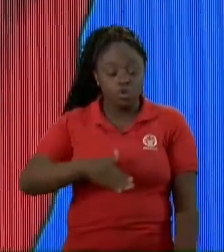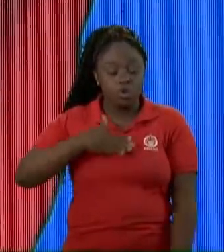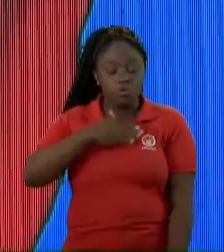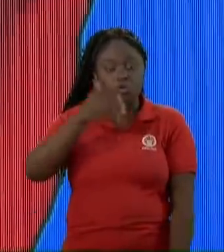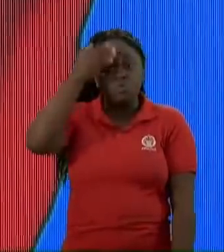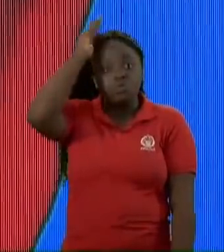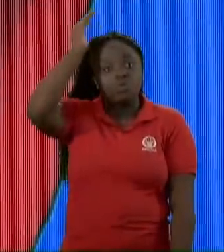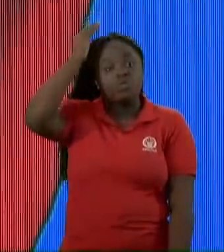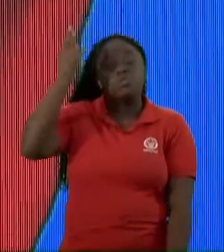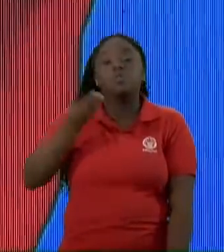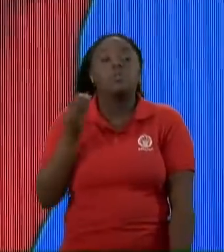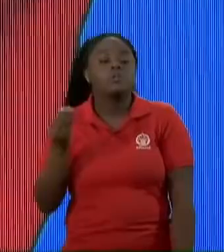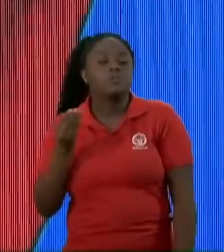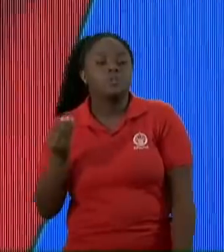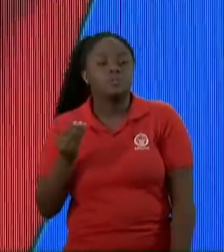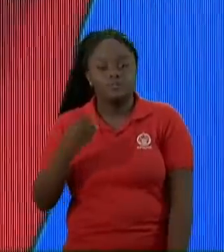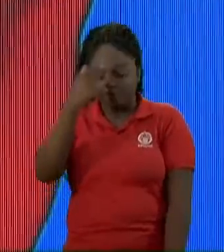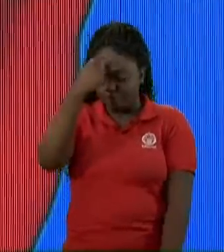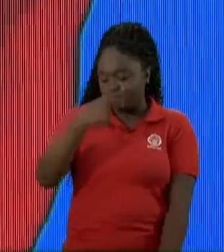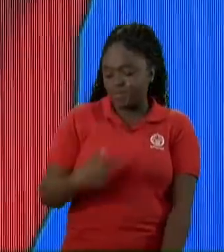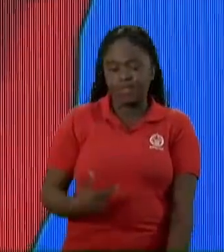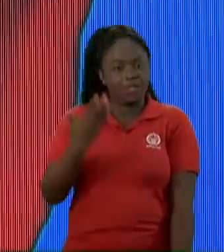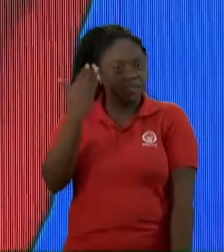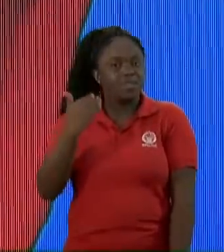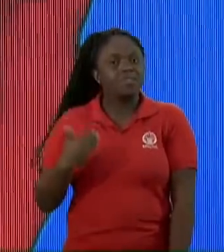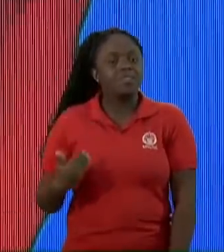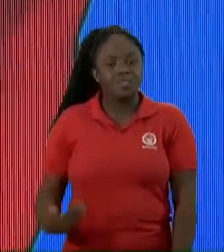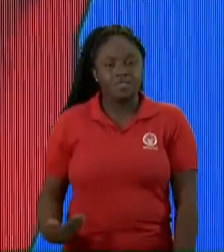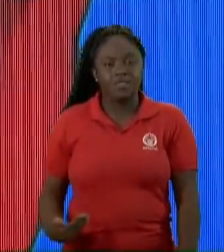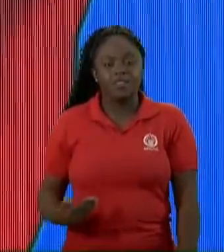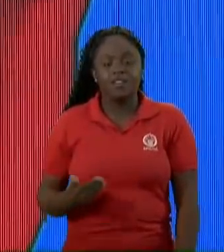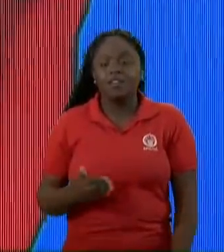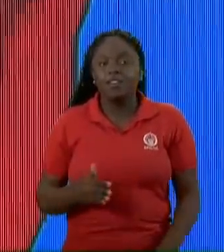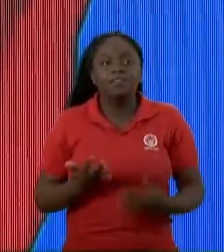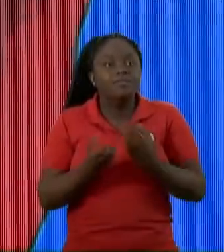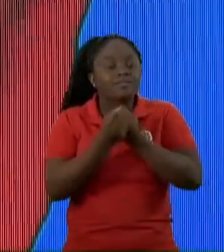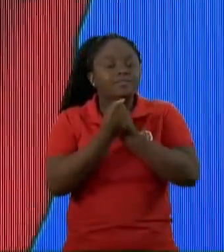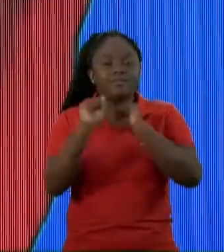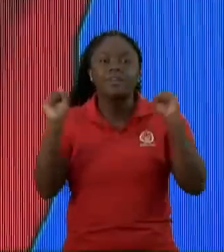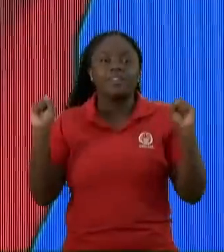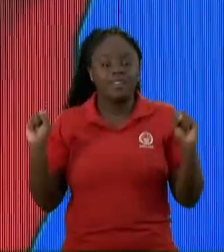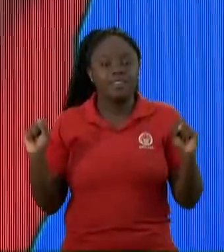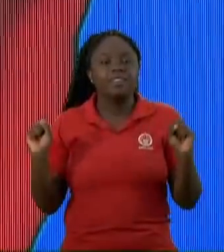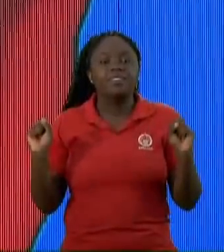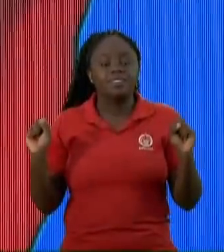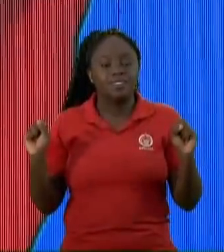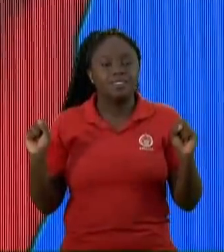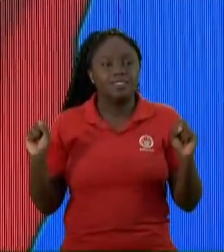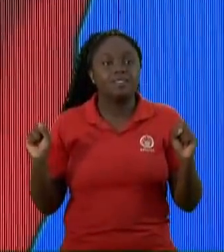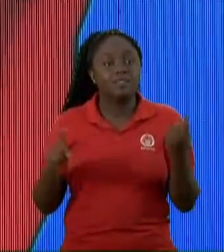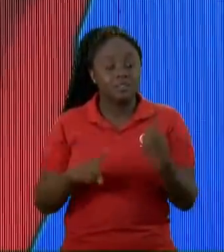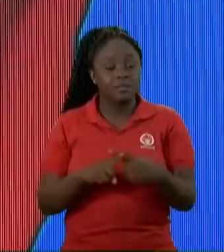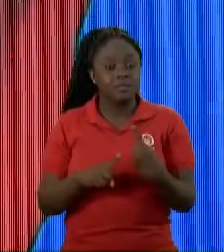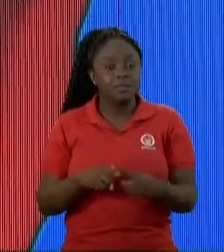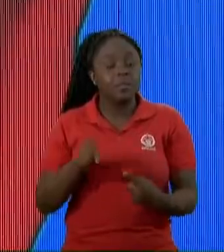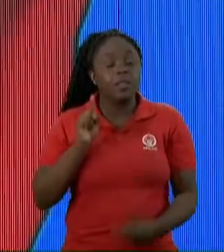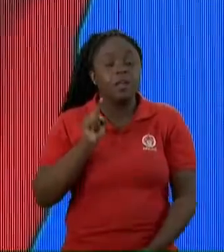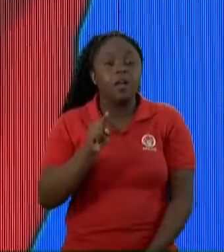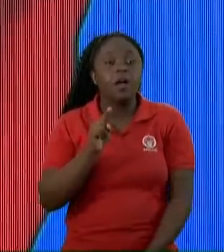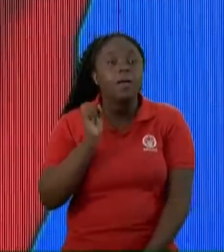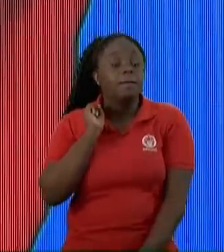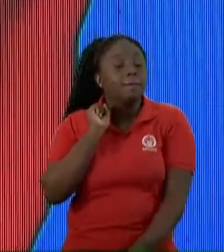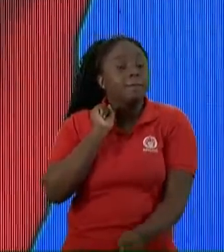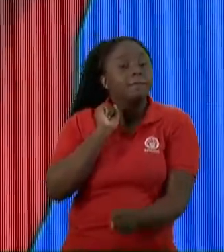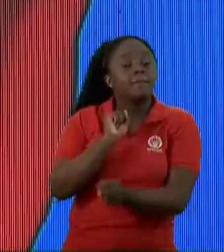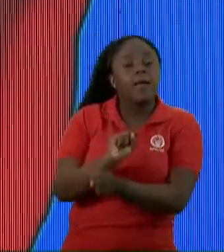Como ele é Ah isso é libertador É libertador Porque você para